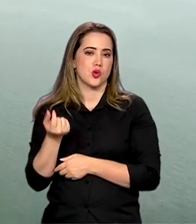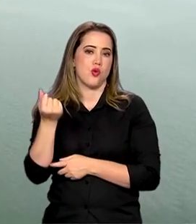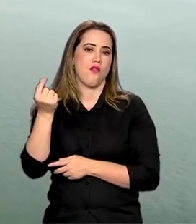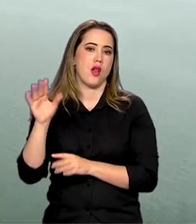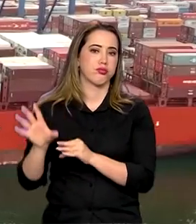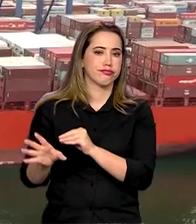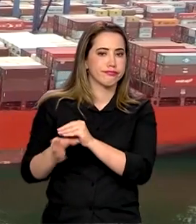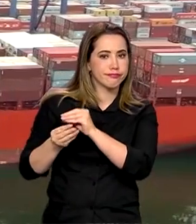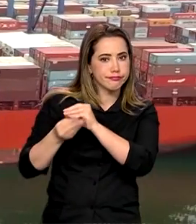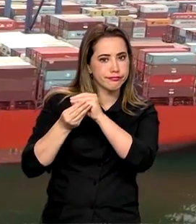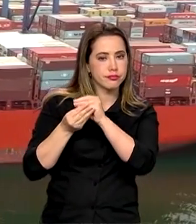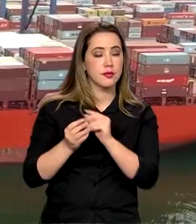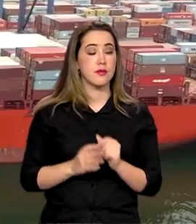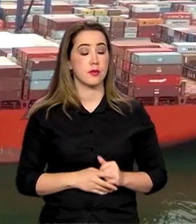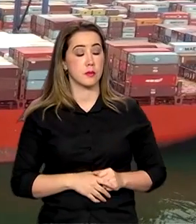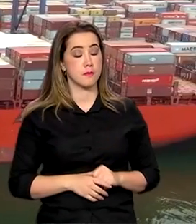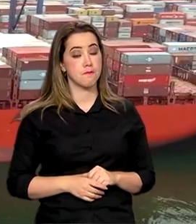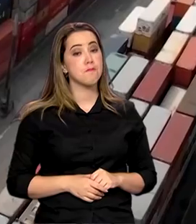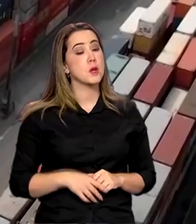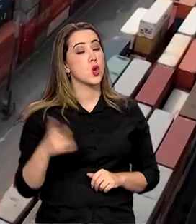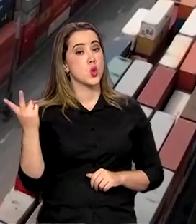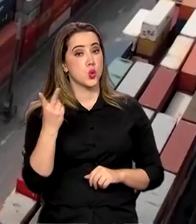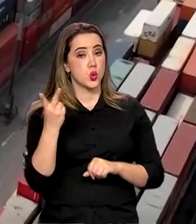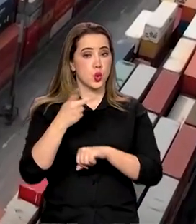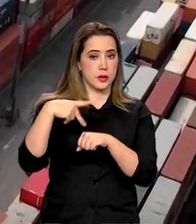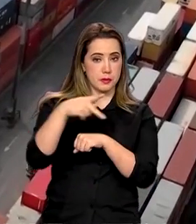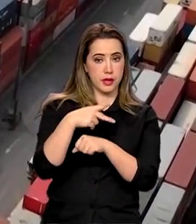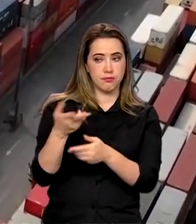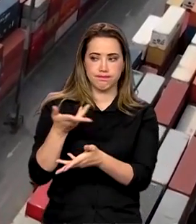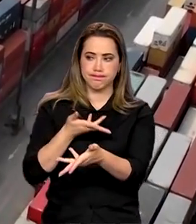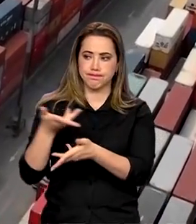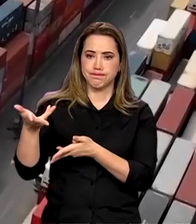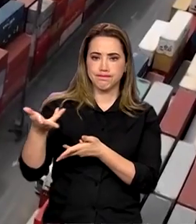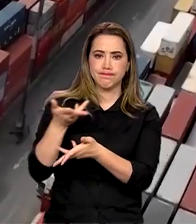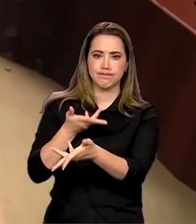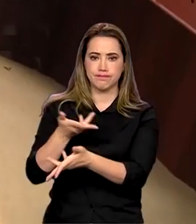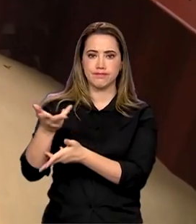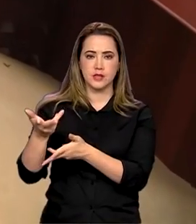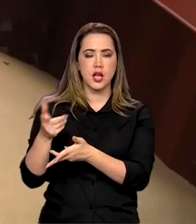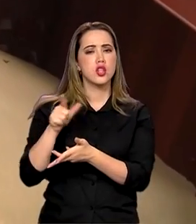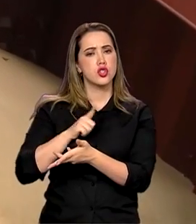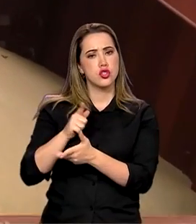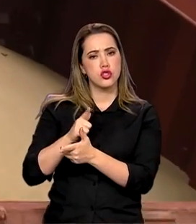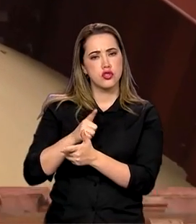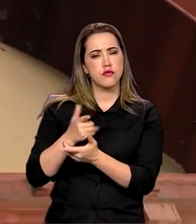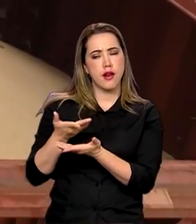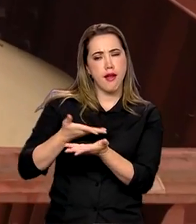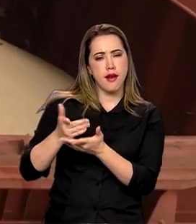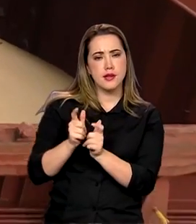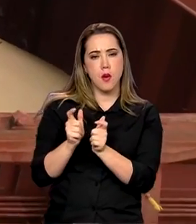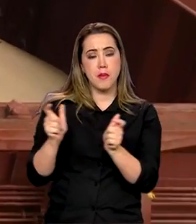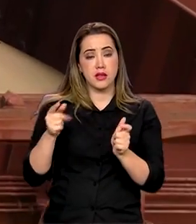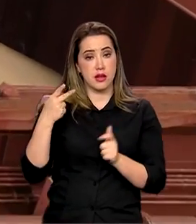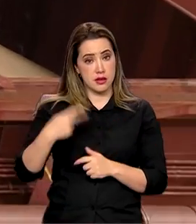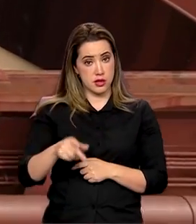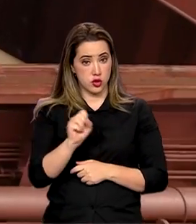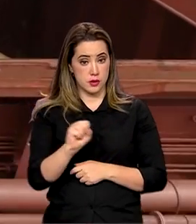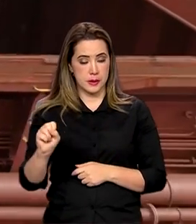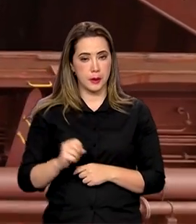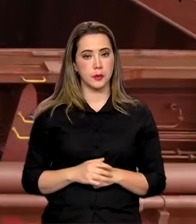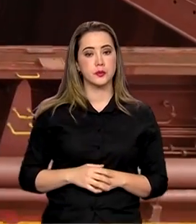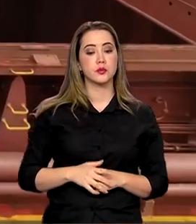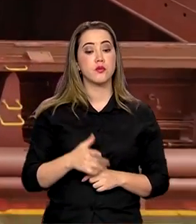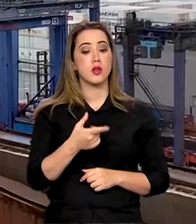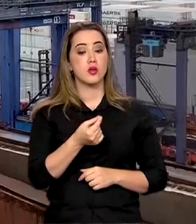comerciais entre Brasil e China cresceram principalmente neste século. Em 2001, a soma do que Brasil e